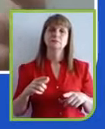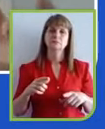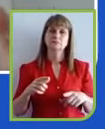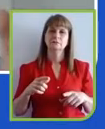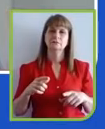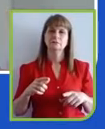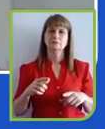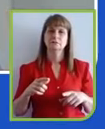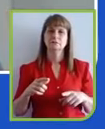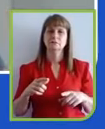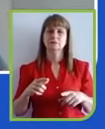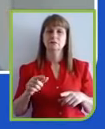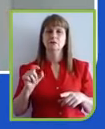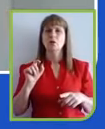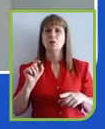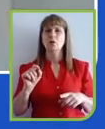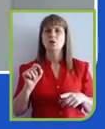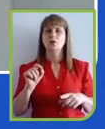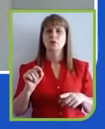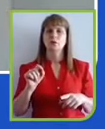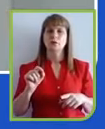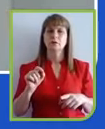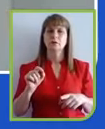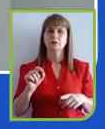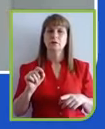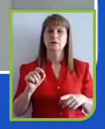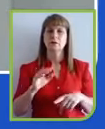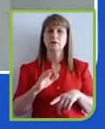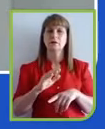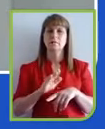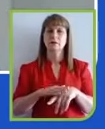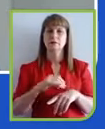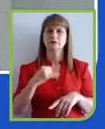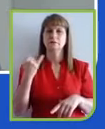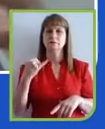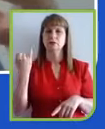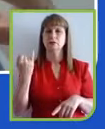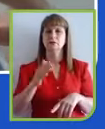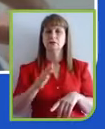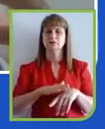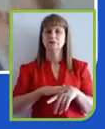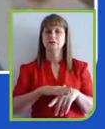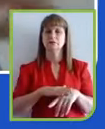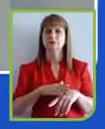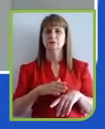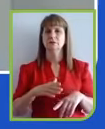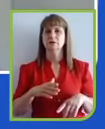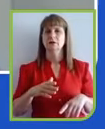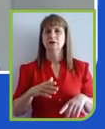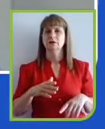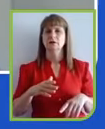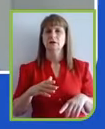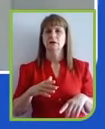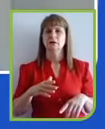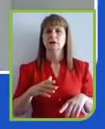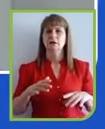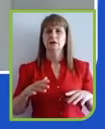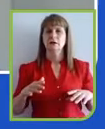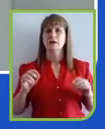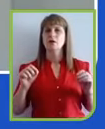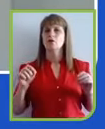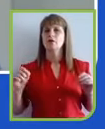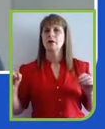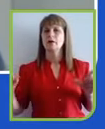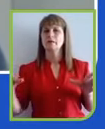que entendo que é importante fazer e o que nós estamos fazendo? É completamente integrar a sustentabilidade em nossa